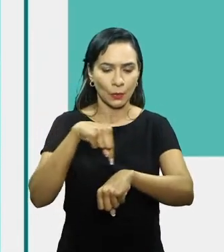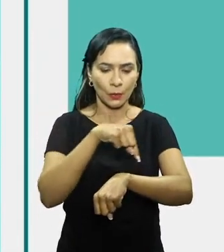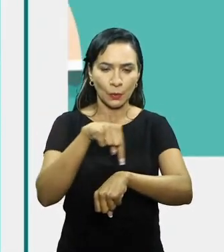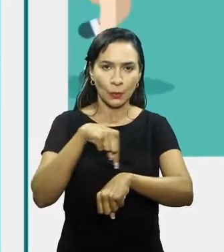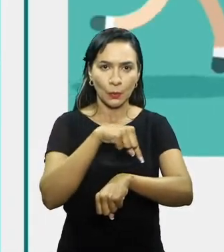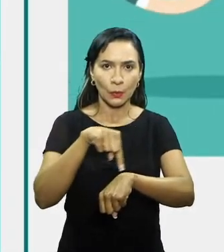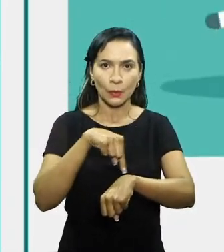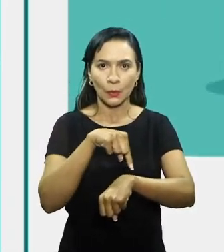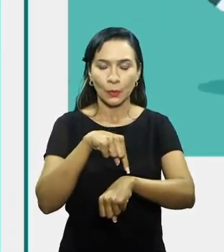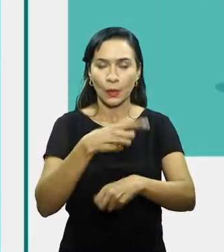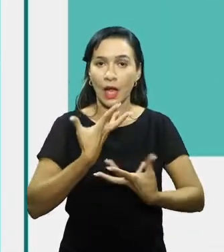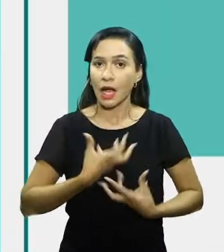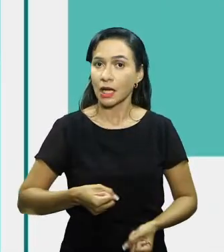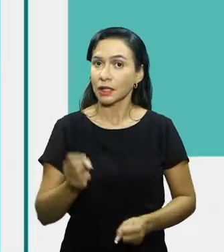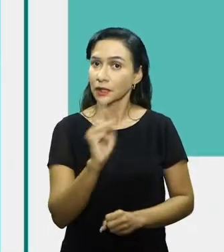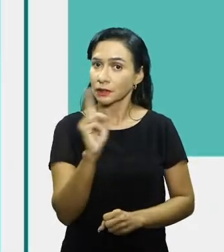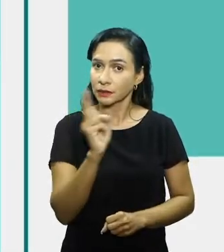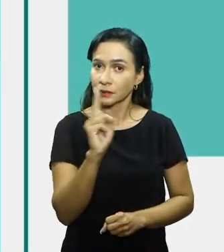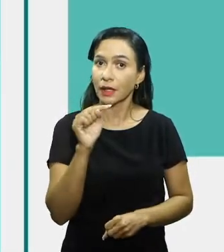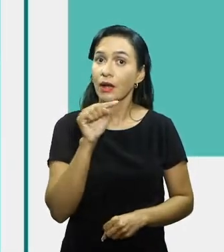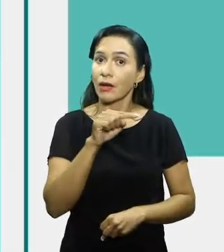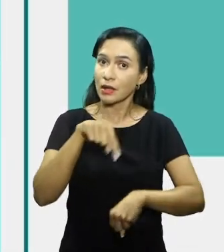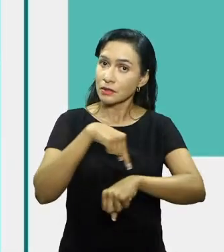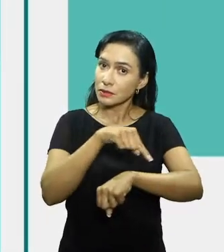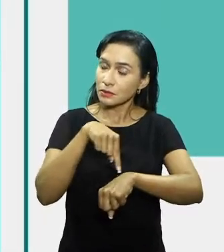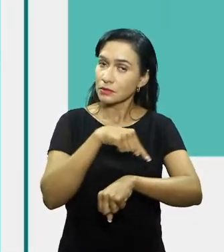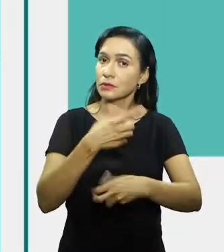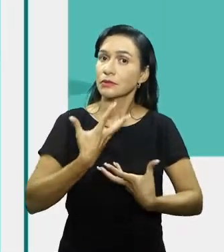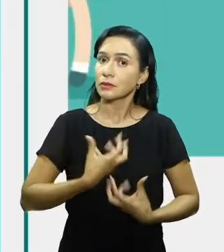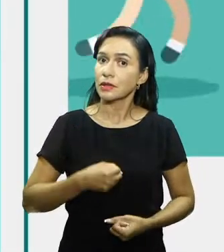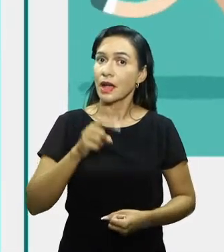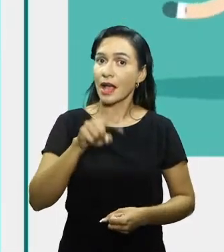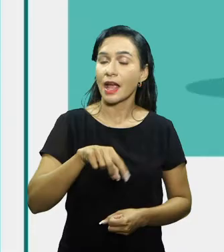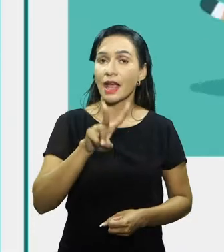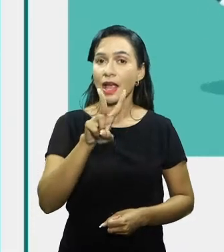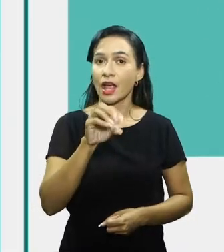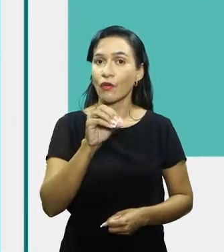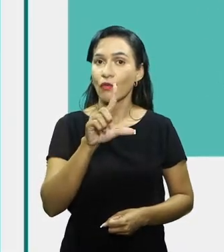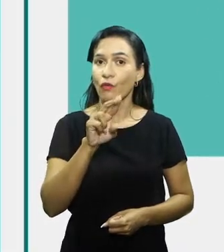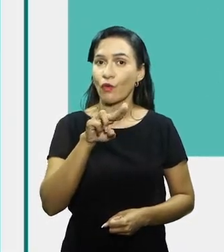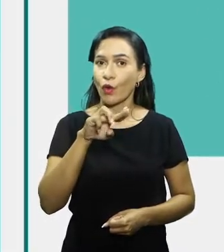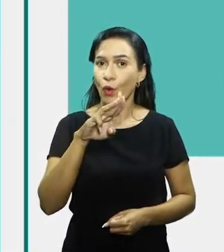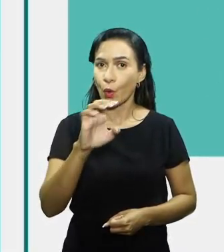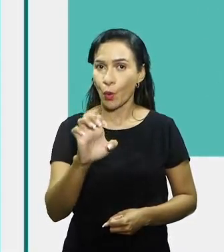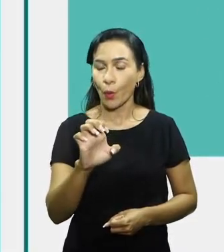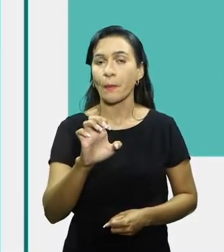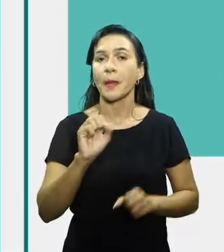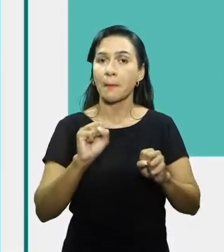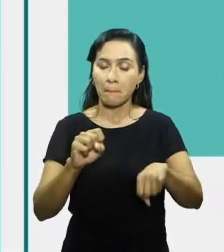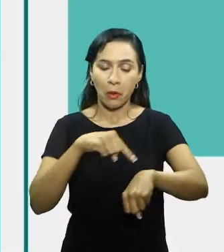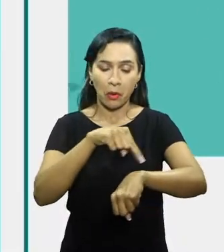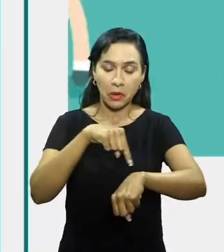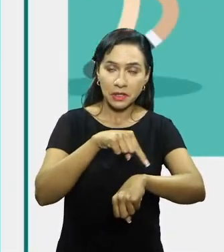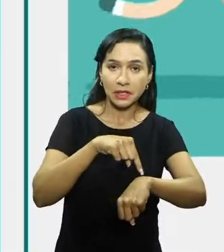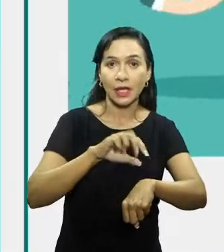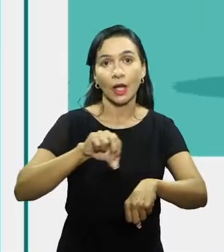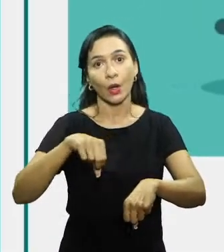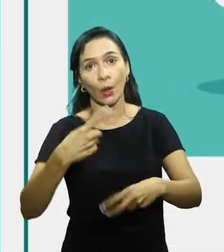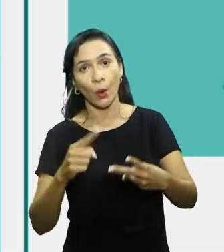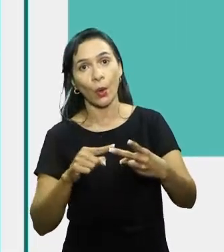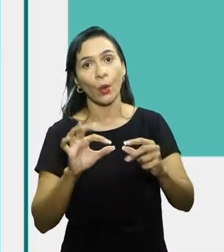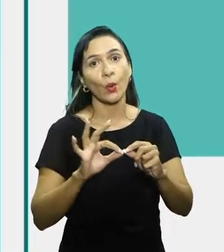Essa carga de atividade é o que chamamos de volume. Esse volume pode ser expresso em tempo ou pode ser expresso em